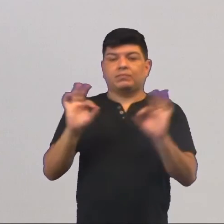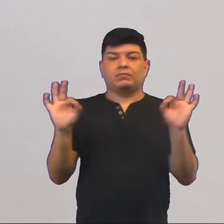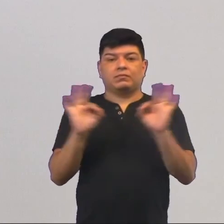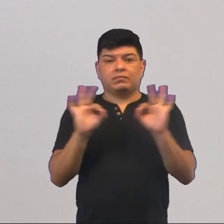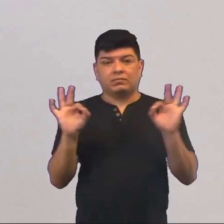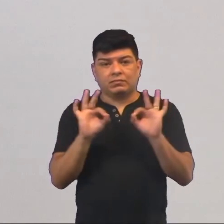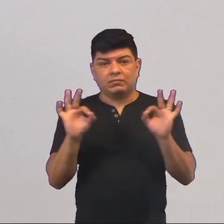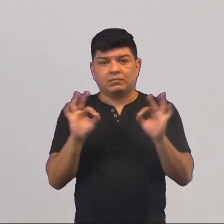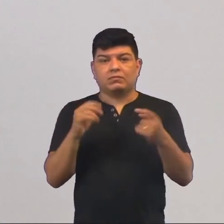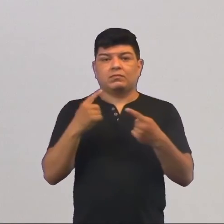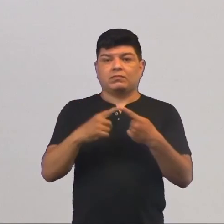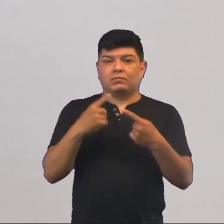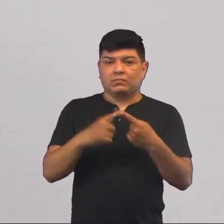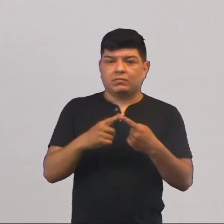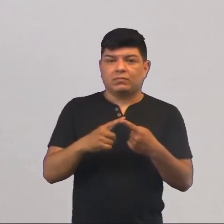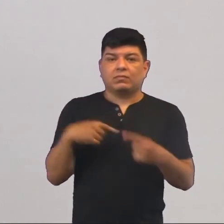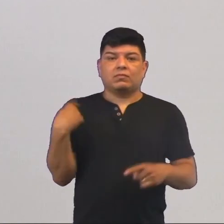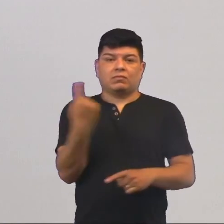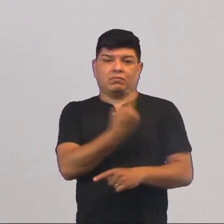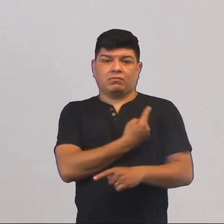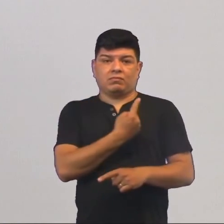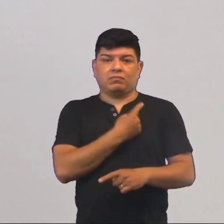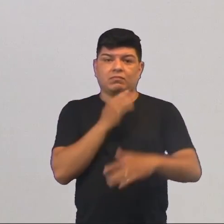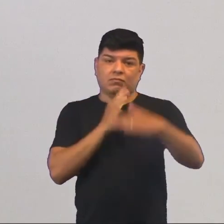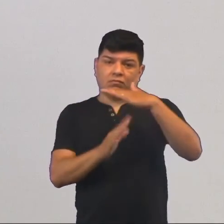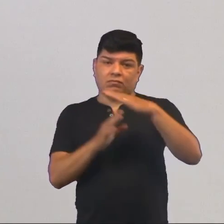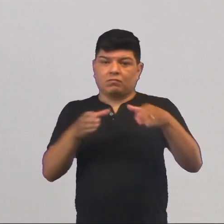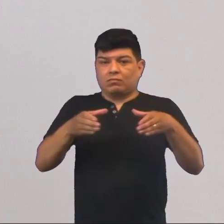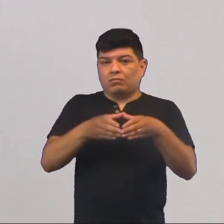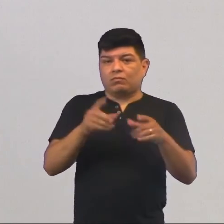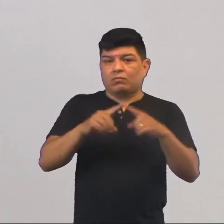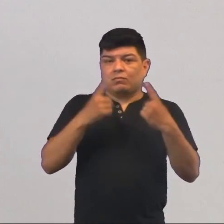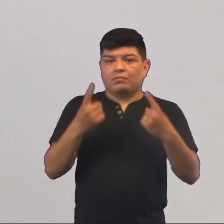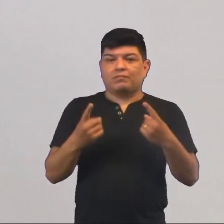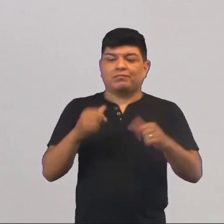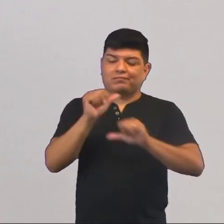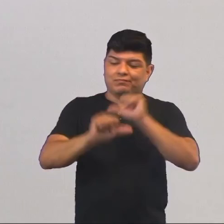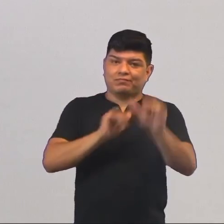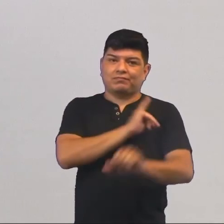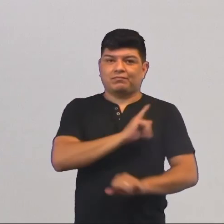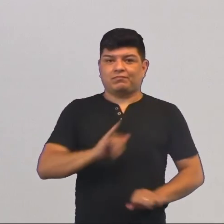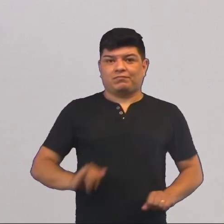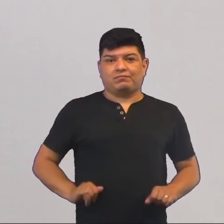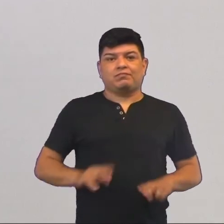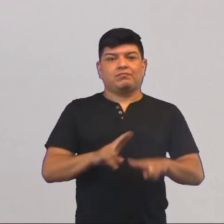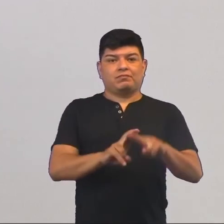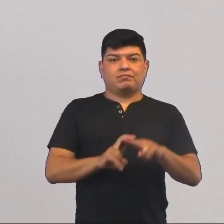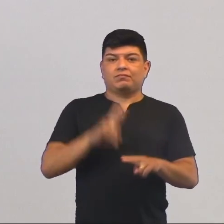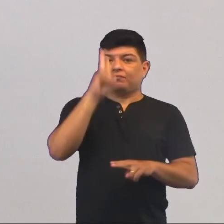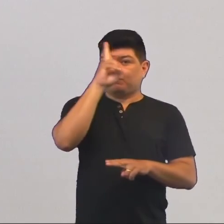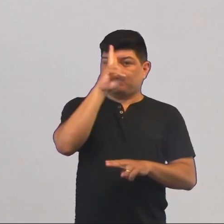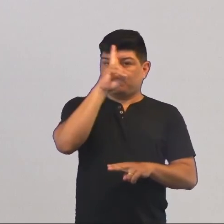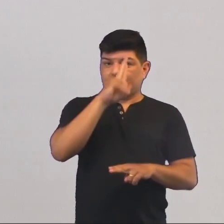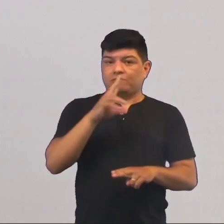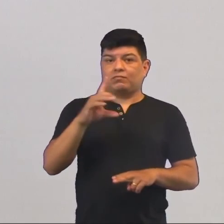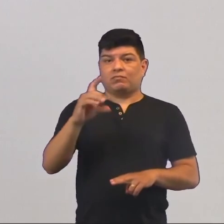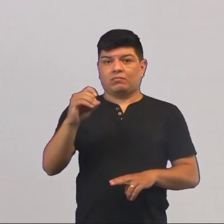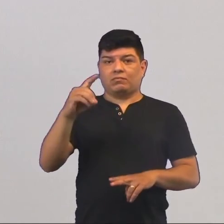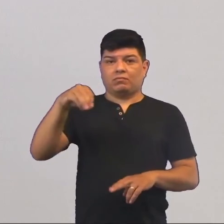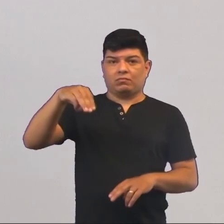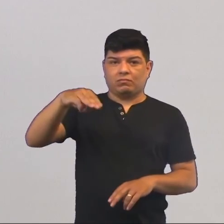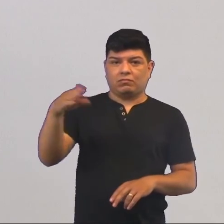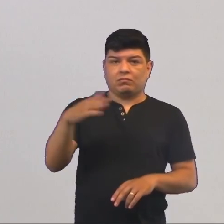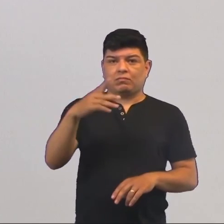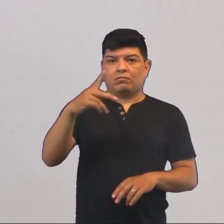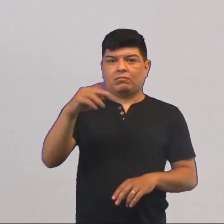A gente deixa de ser uma colônia, mas passa a ser um império. Convém lembrar também que o Dom Pedro era